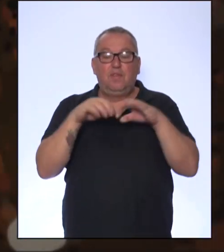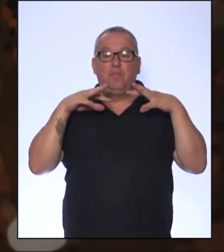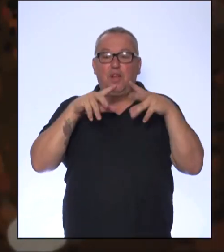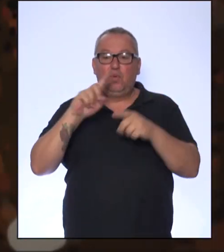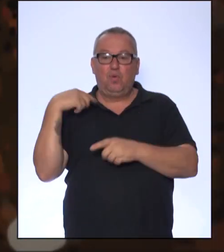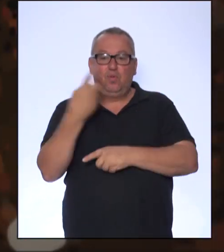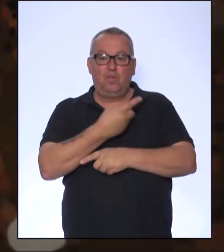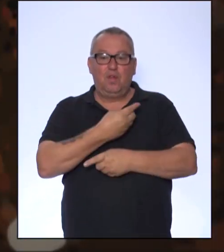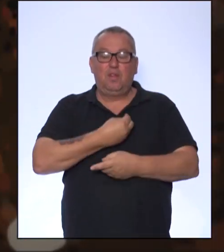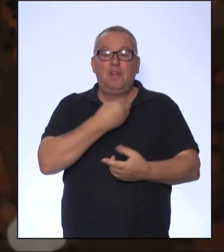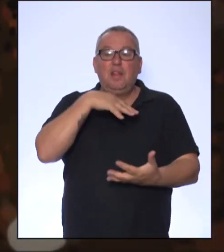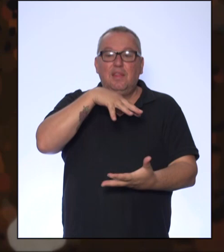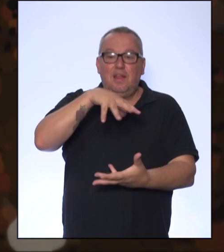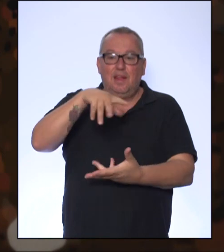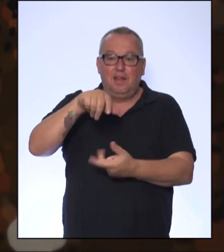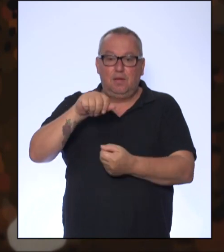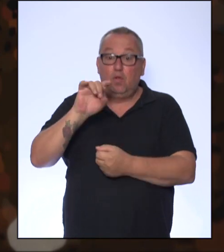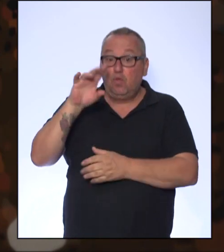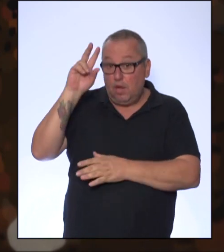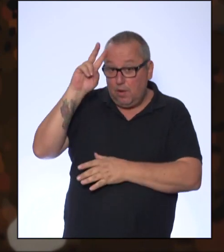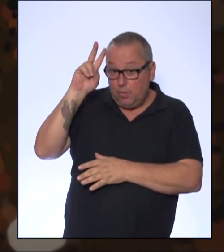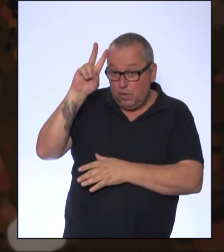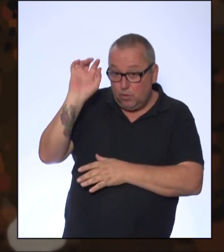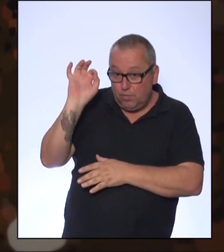Terra. Só lembrando.